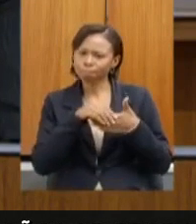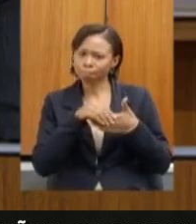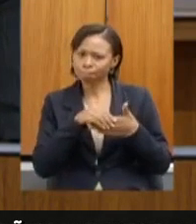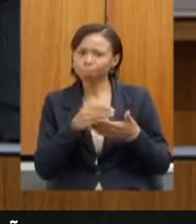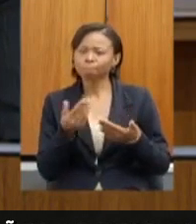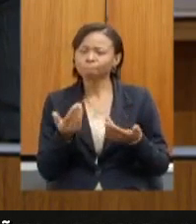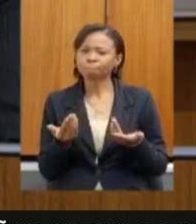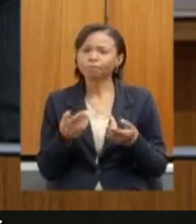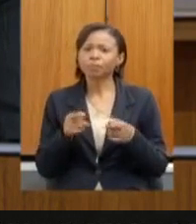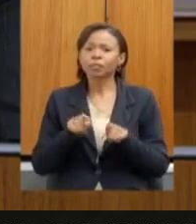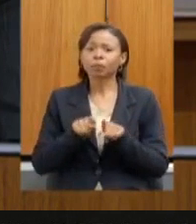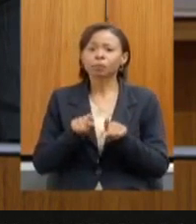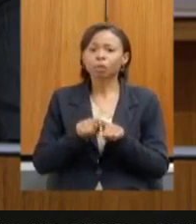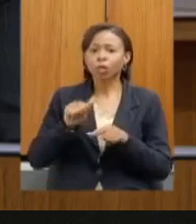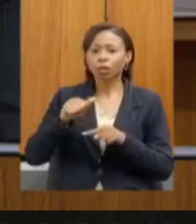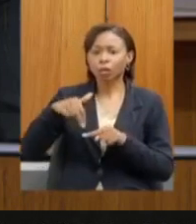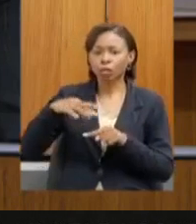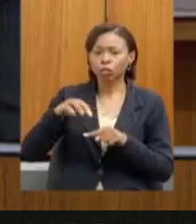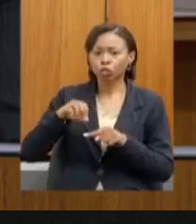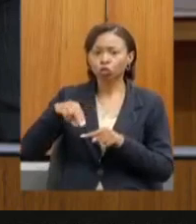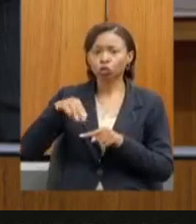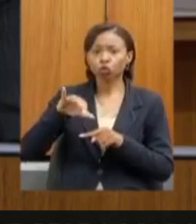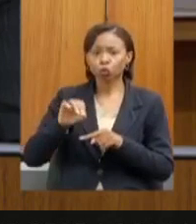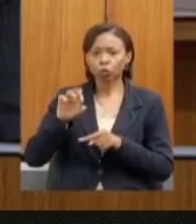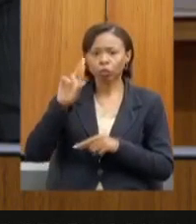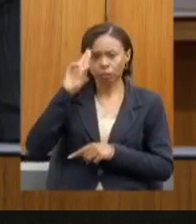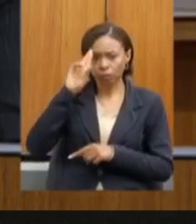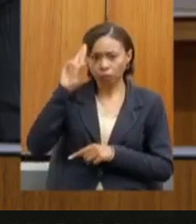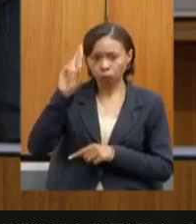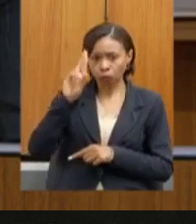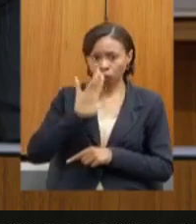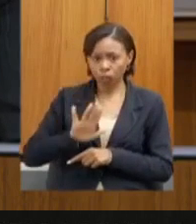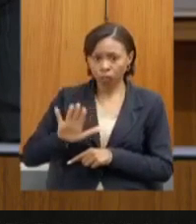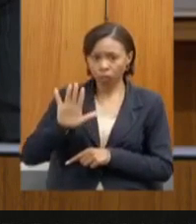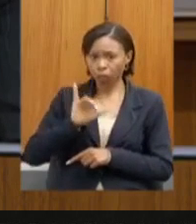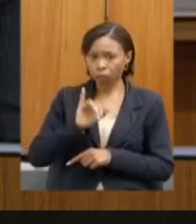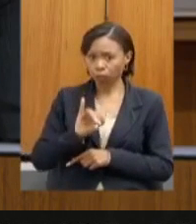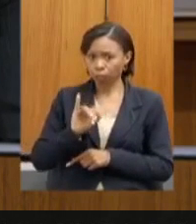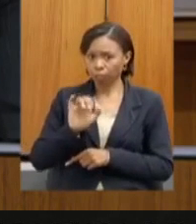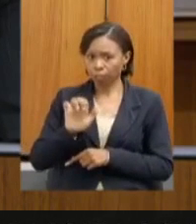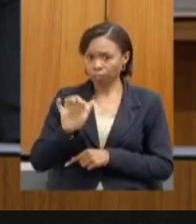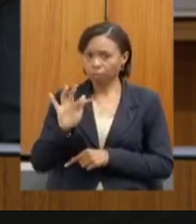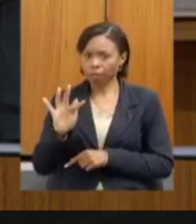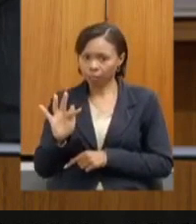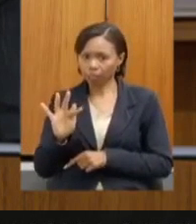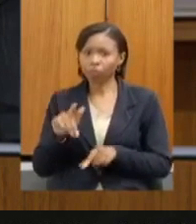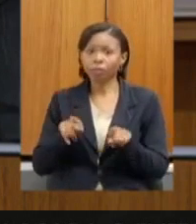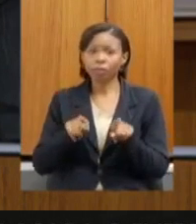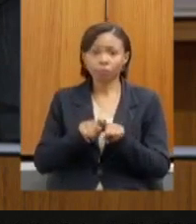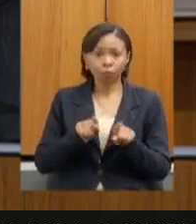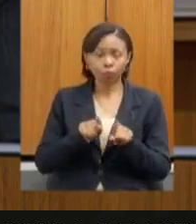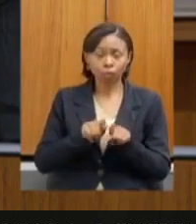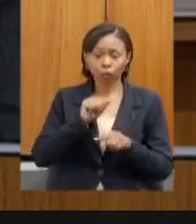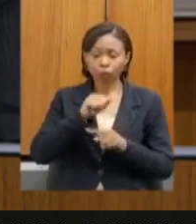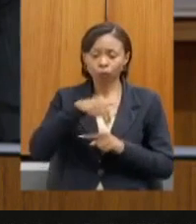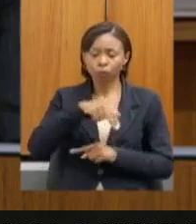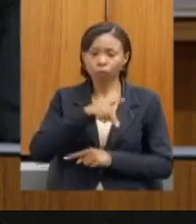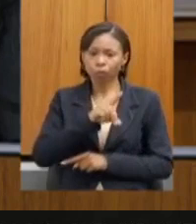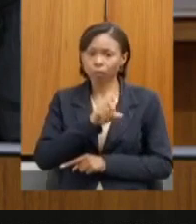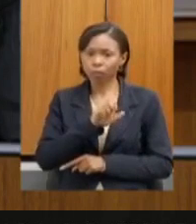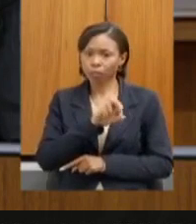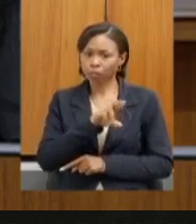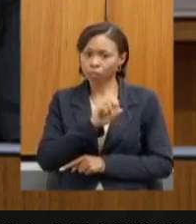cumprimento aqui o Antônio Malar, nosso diretor-geral do IAF, e cumprimento também o Anderson Aguilar,